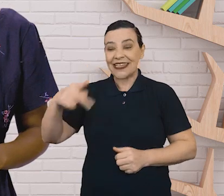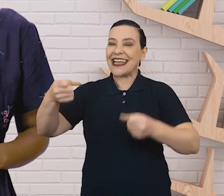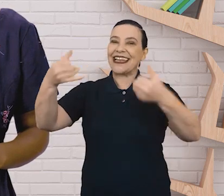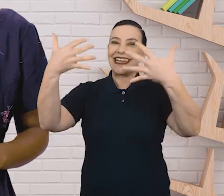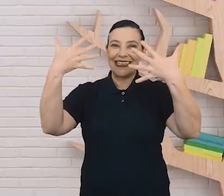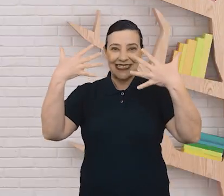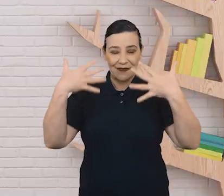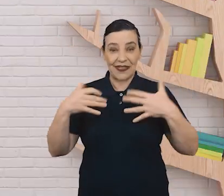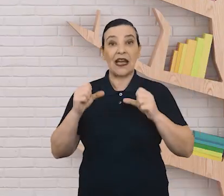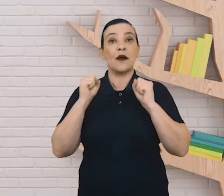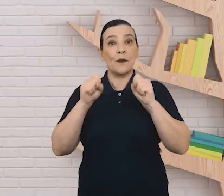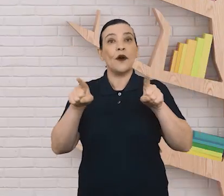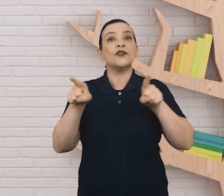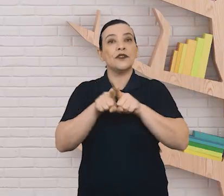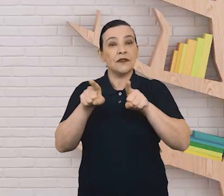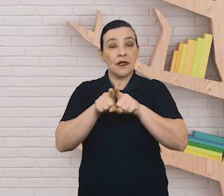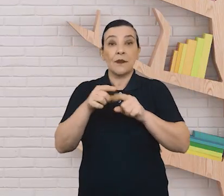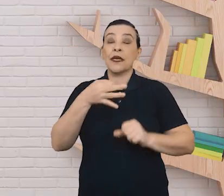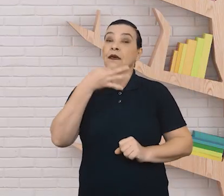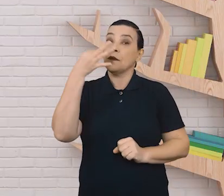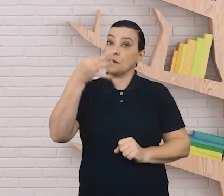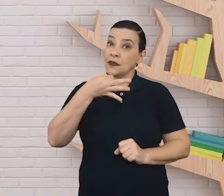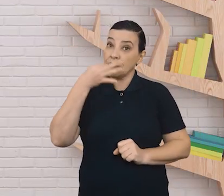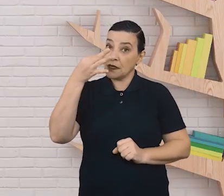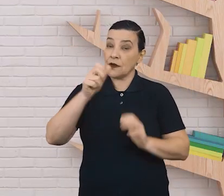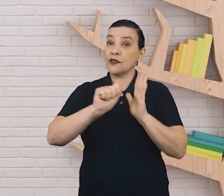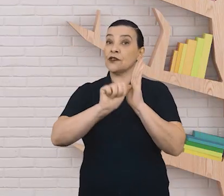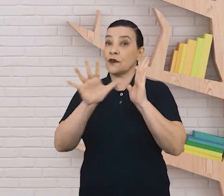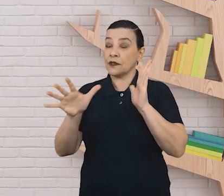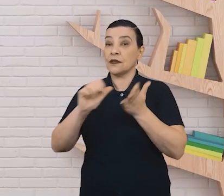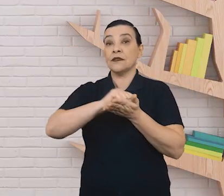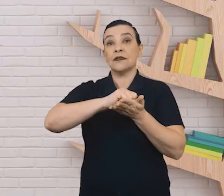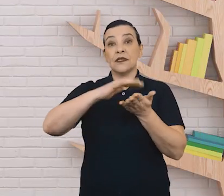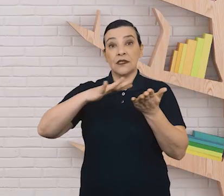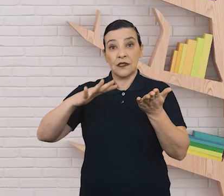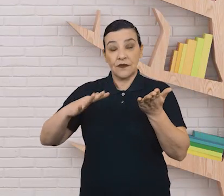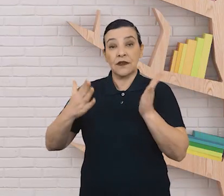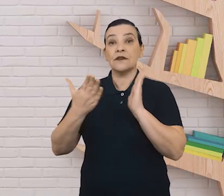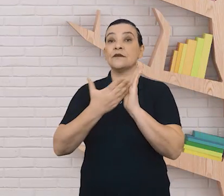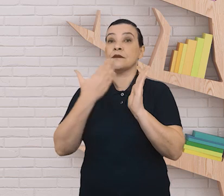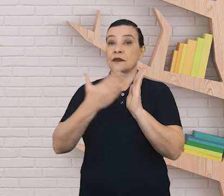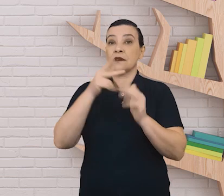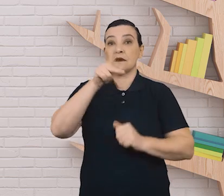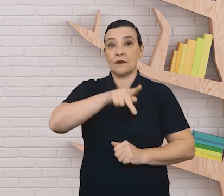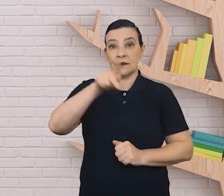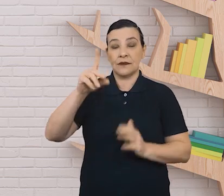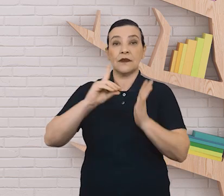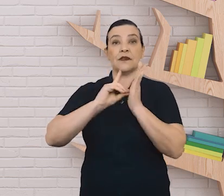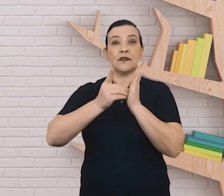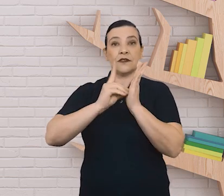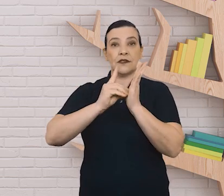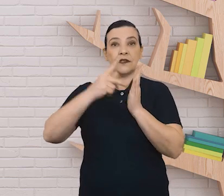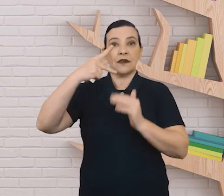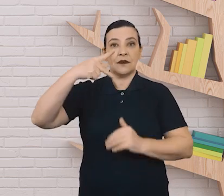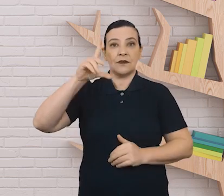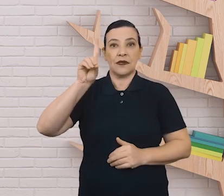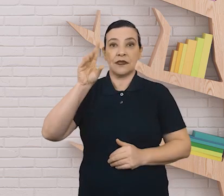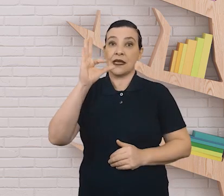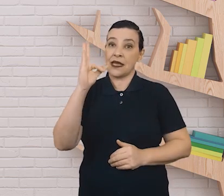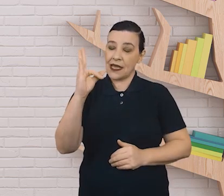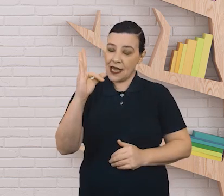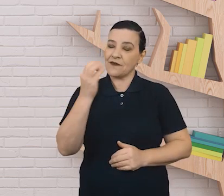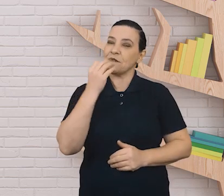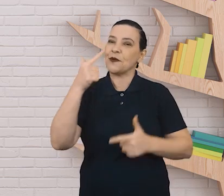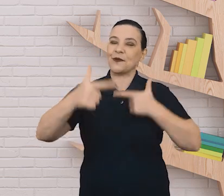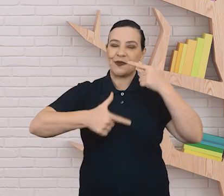próprias histórias. Você pode conferir outras sugestões de conteúdos e atividades no material do professor digital em PDF.